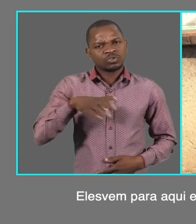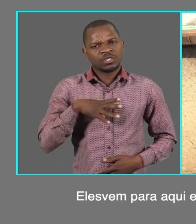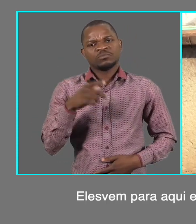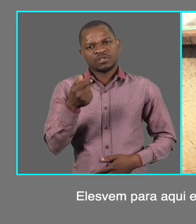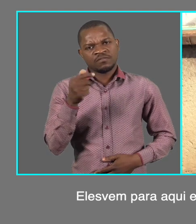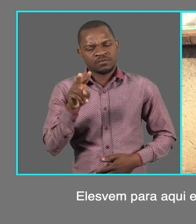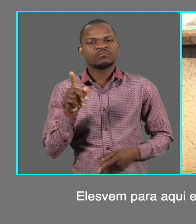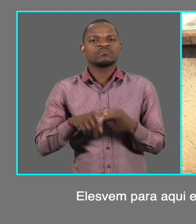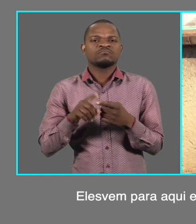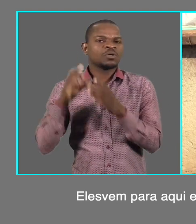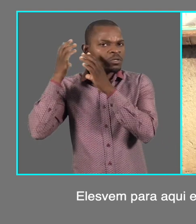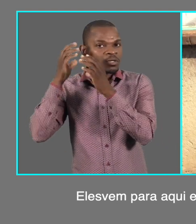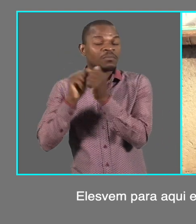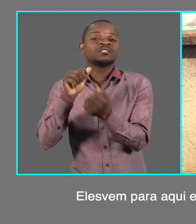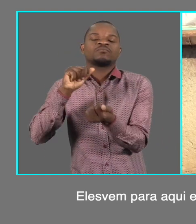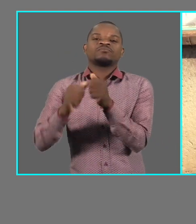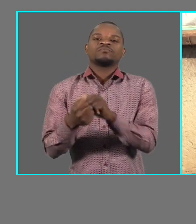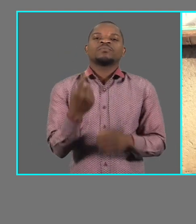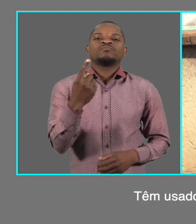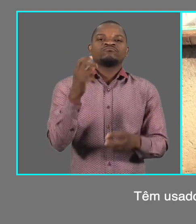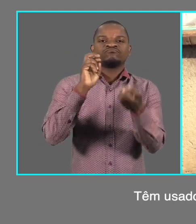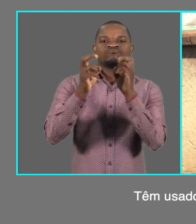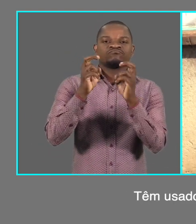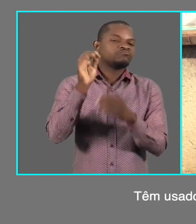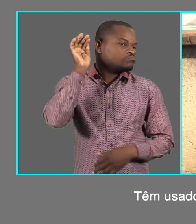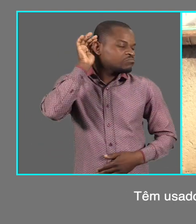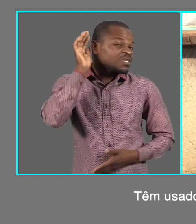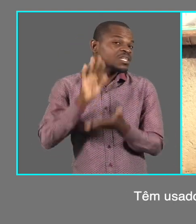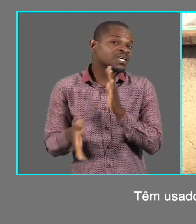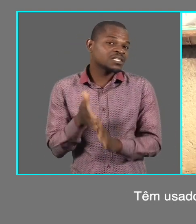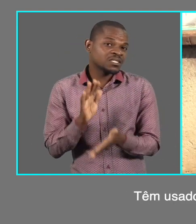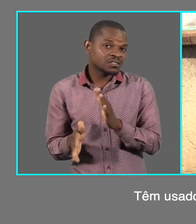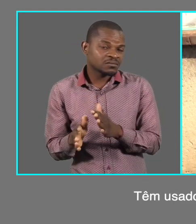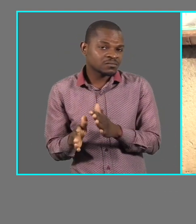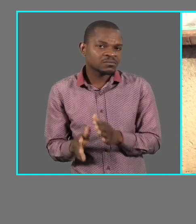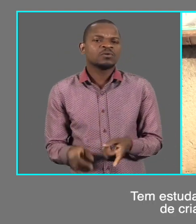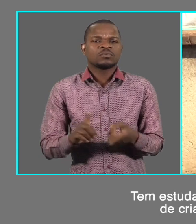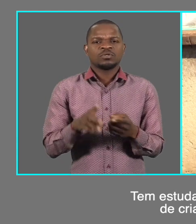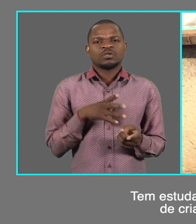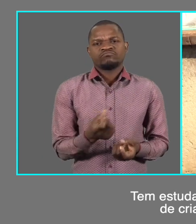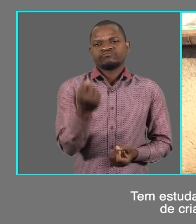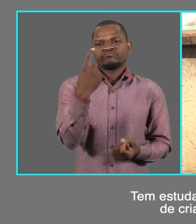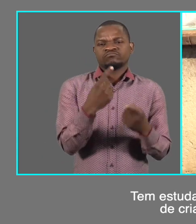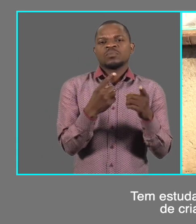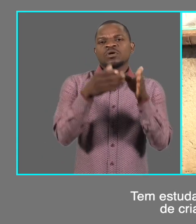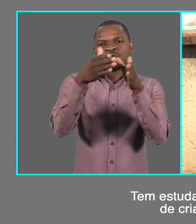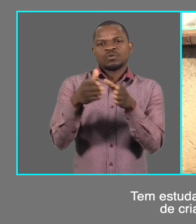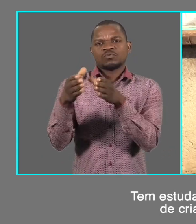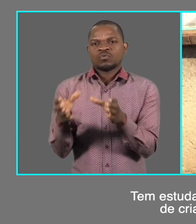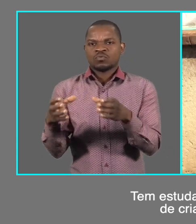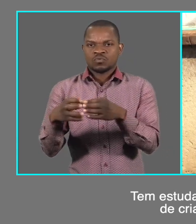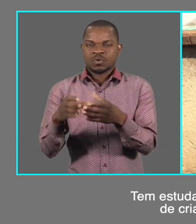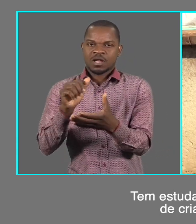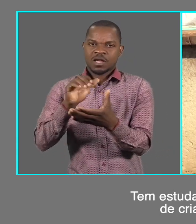na base dos livros que têm. Têm usado uma parede como quadro. Ficam a estudar um número